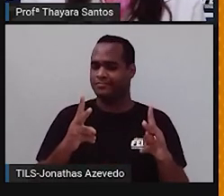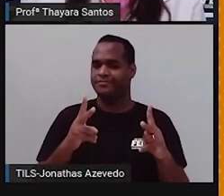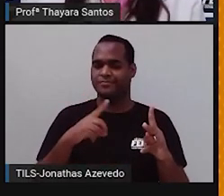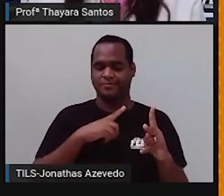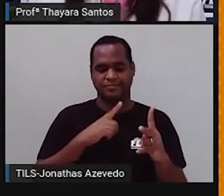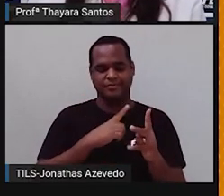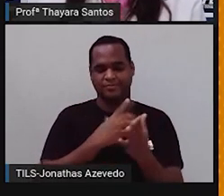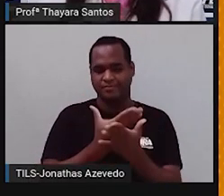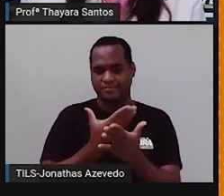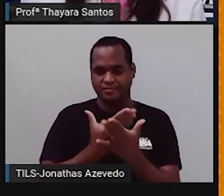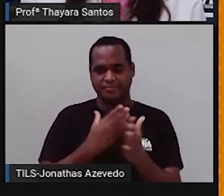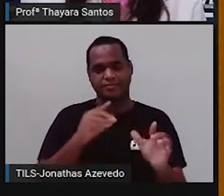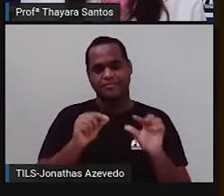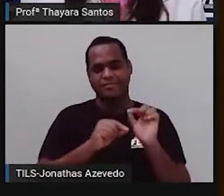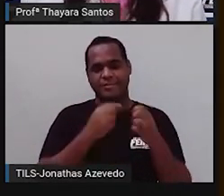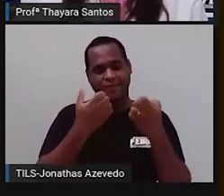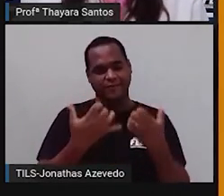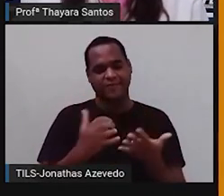estudos por aqui.